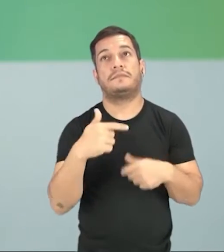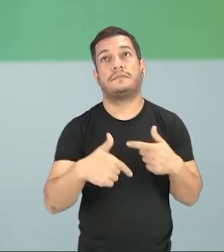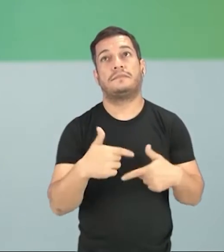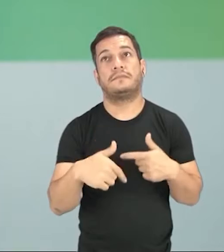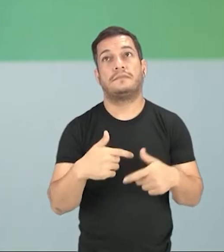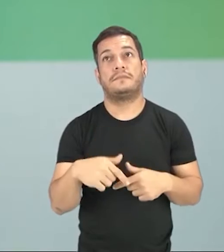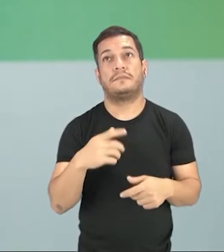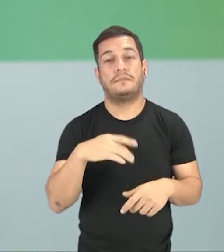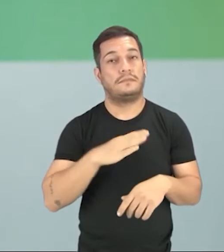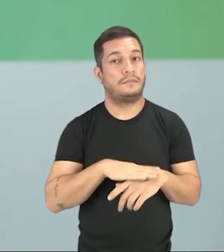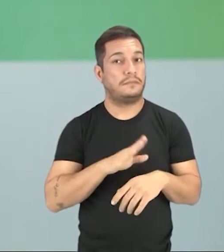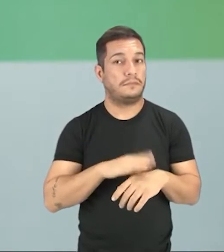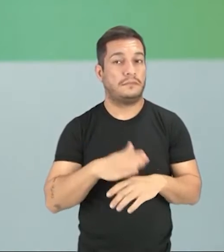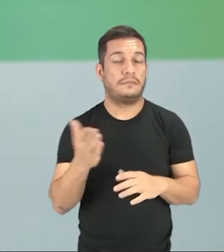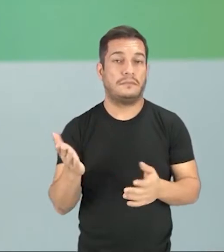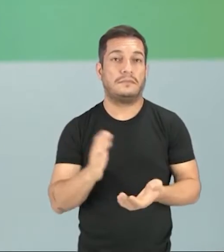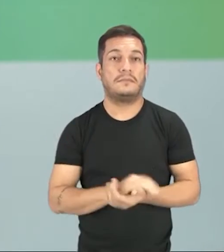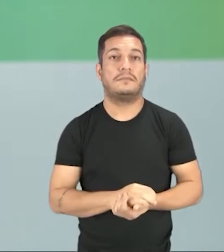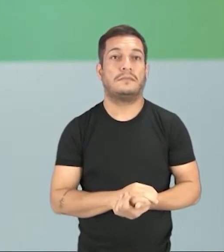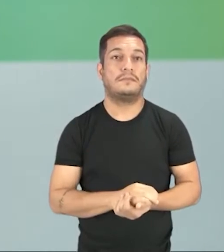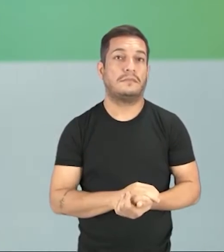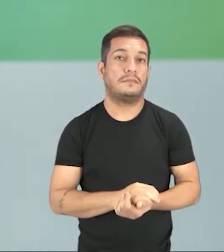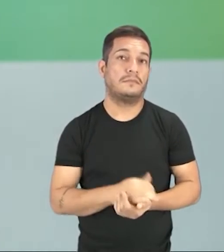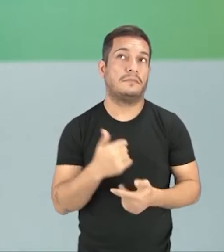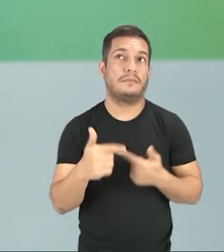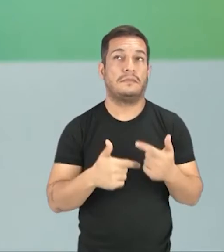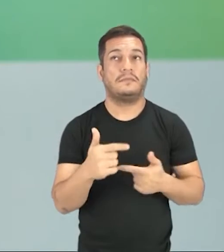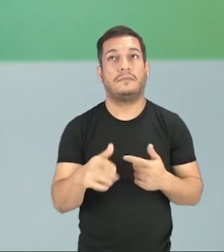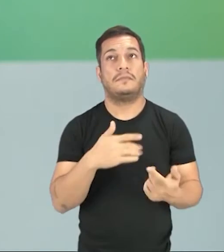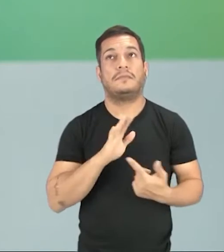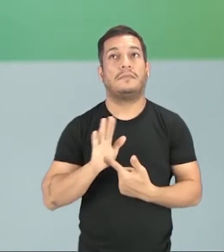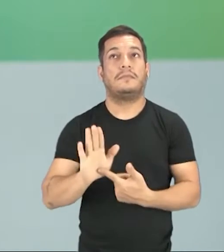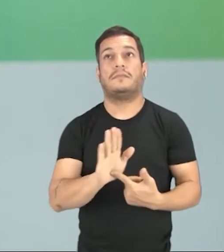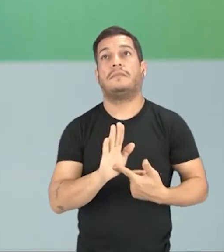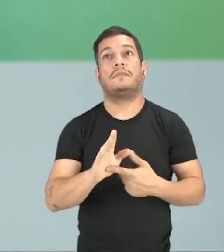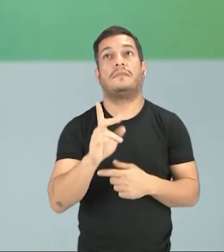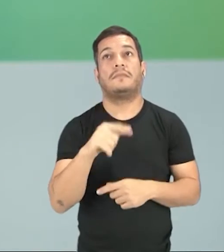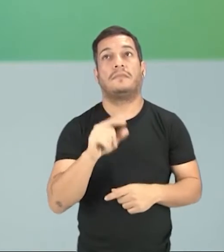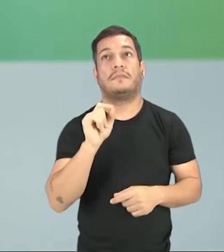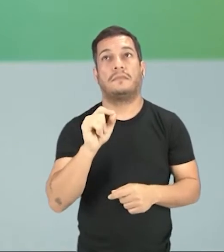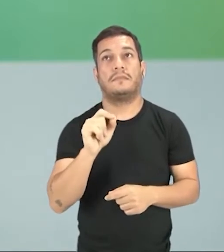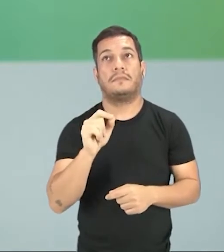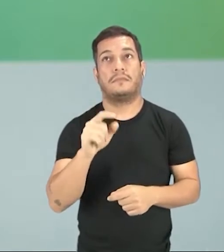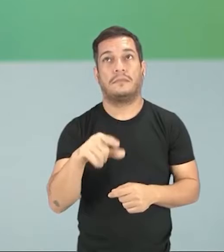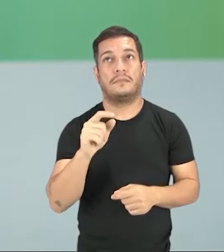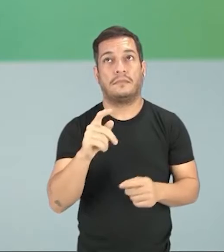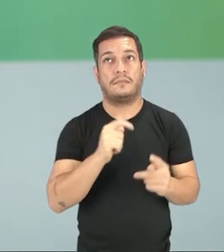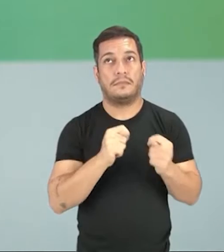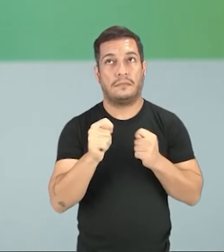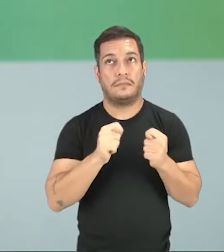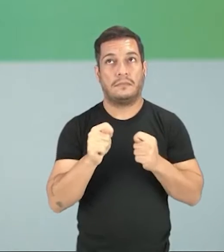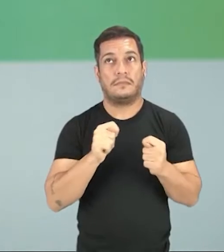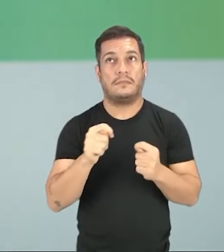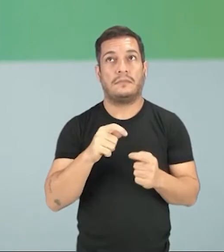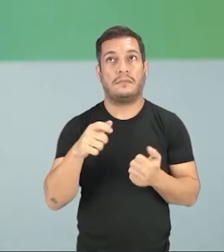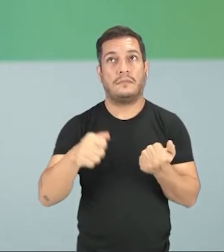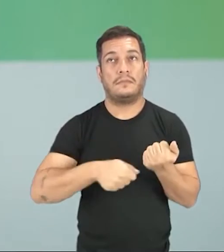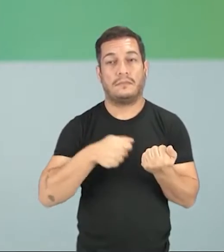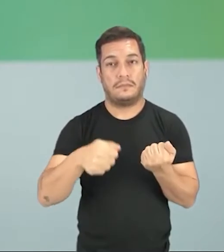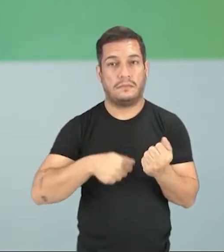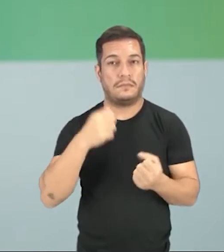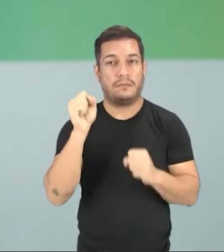um tempo a mais. O trabalhador, como foi colocado para vocês, ele passa a ser controlado pela máquina.